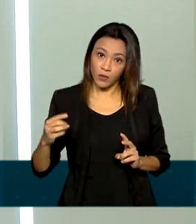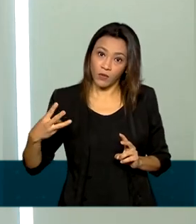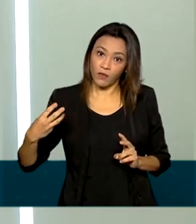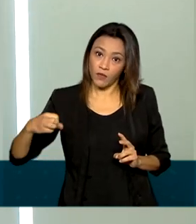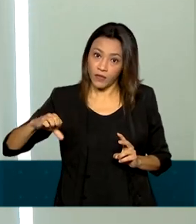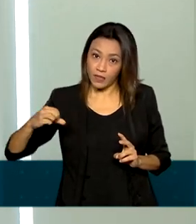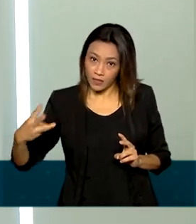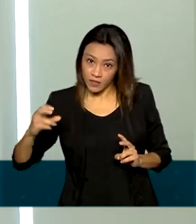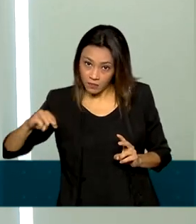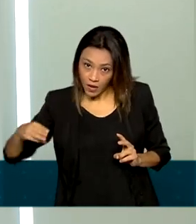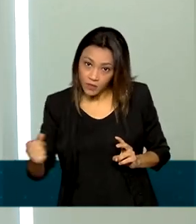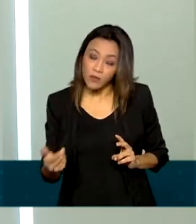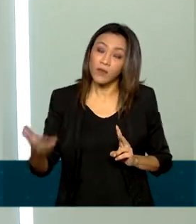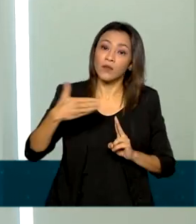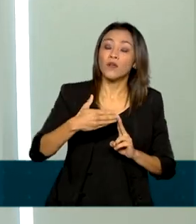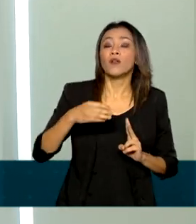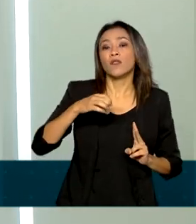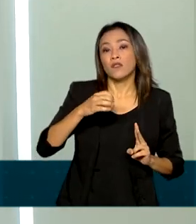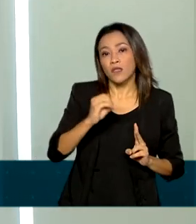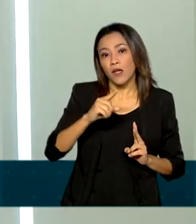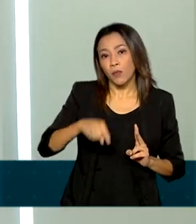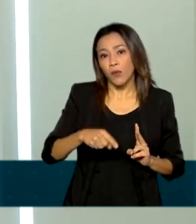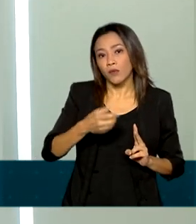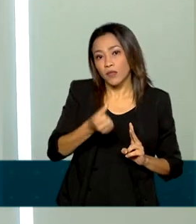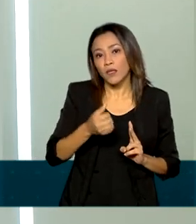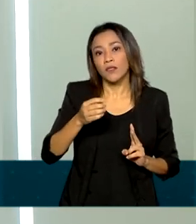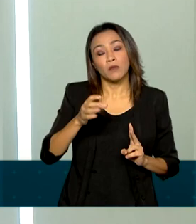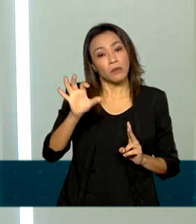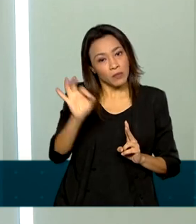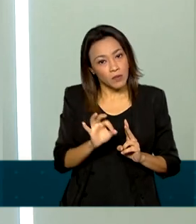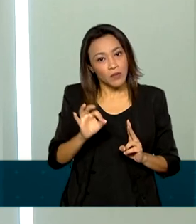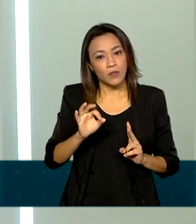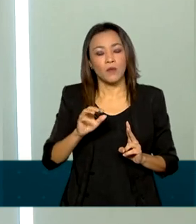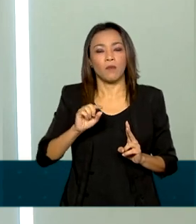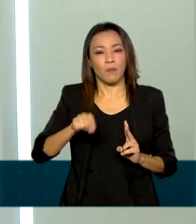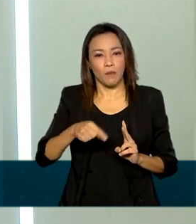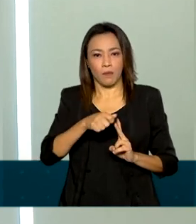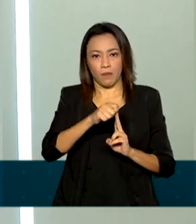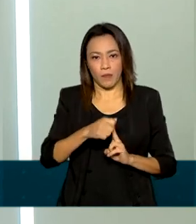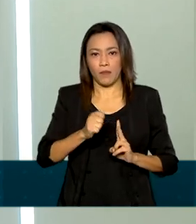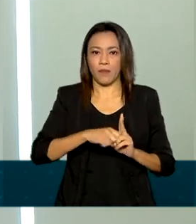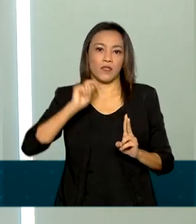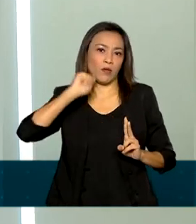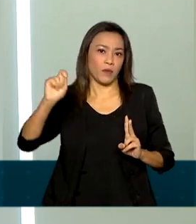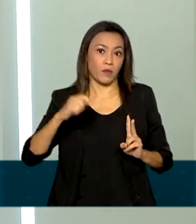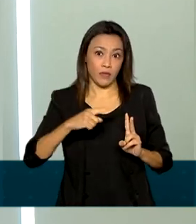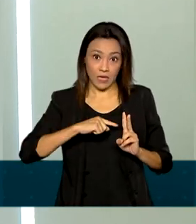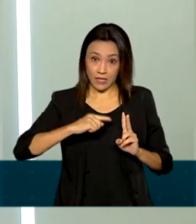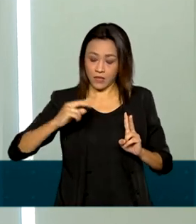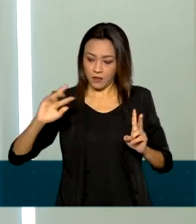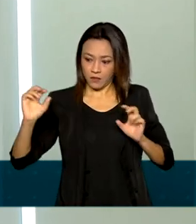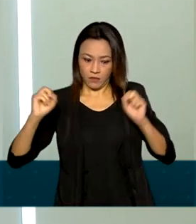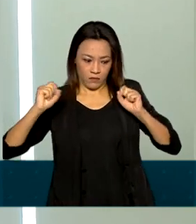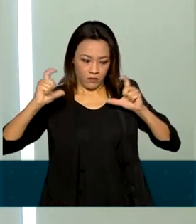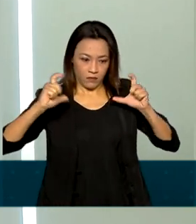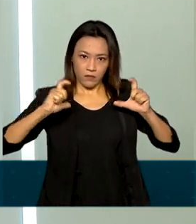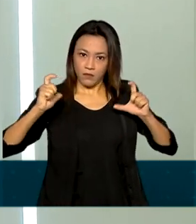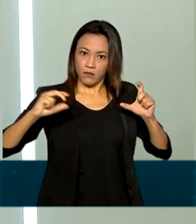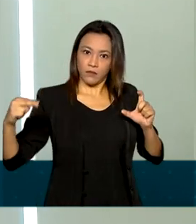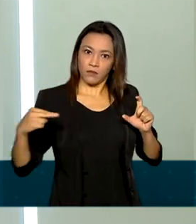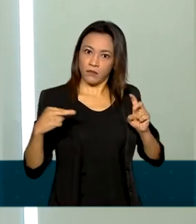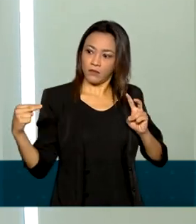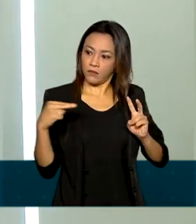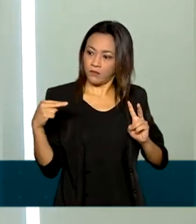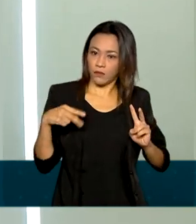0,6 em abril na prévia da inflação. Então, esses números assustaram os agentes econômicos, assustaram as